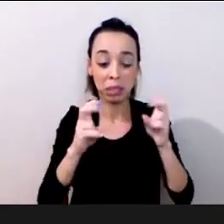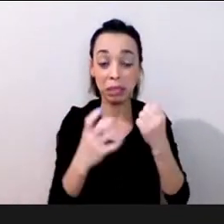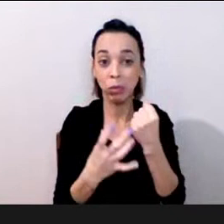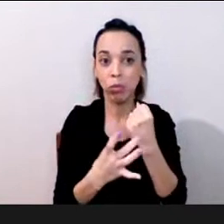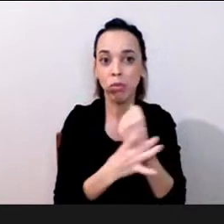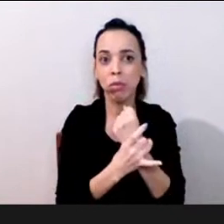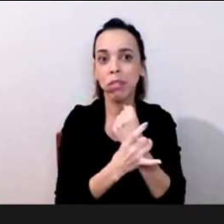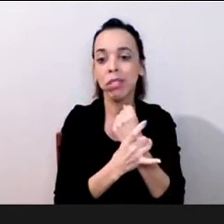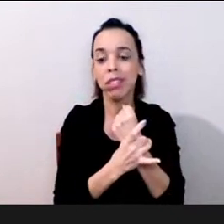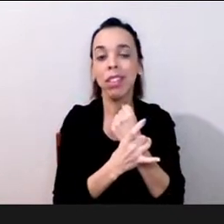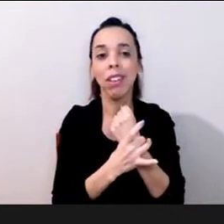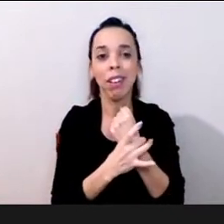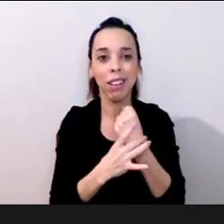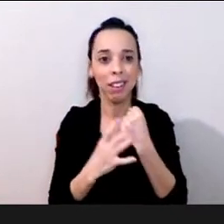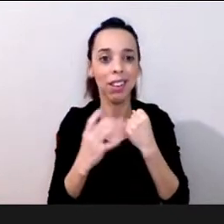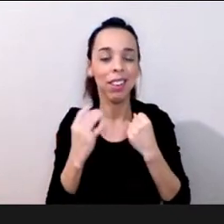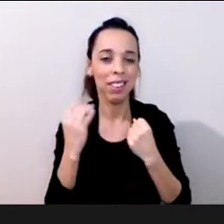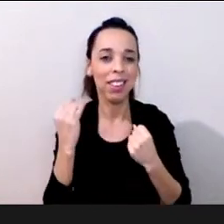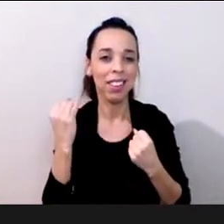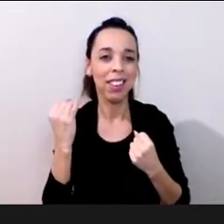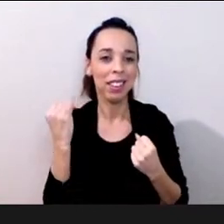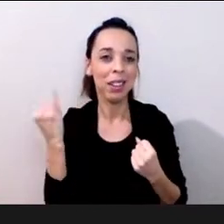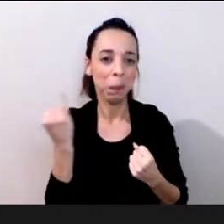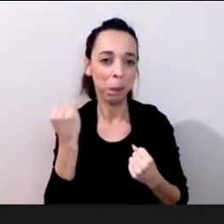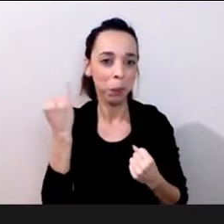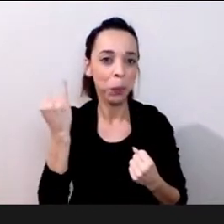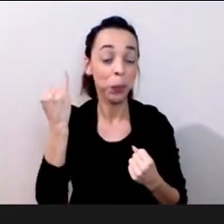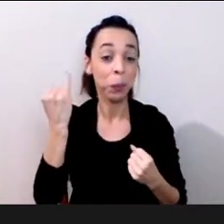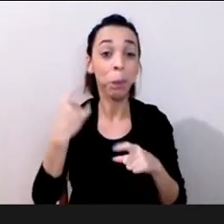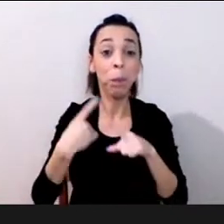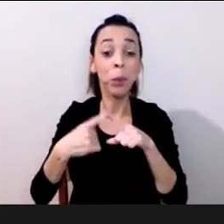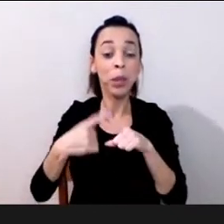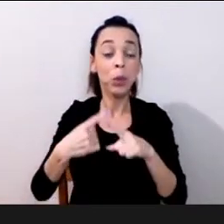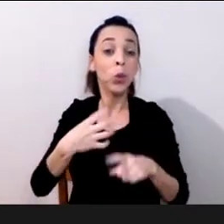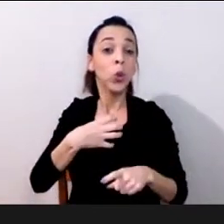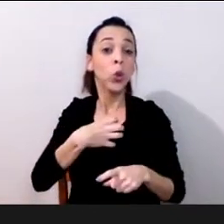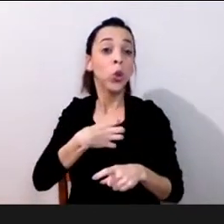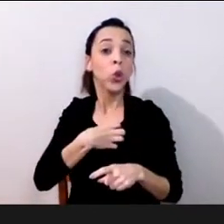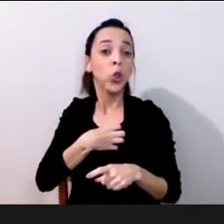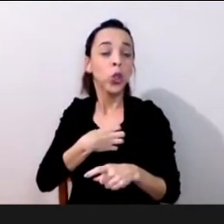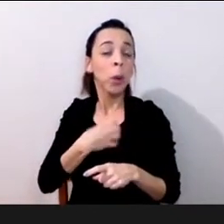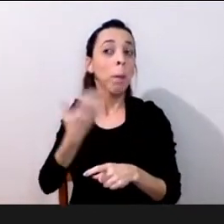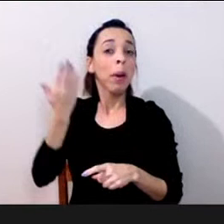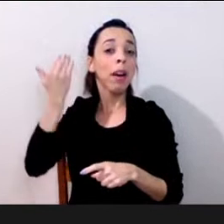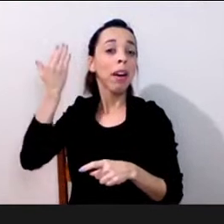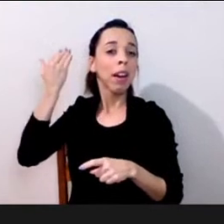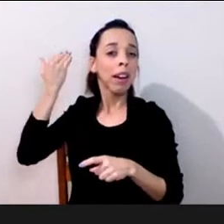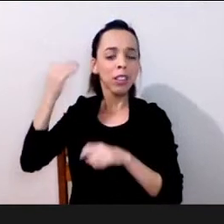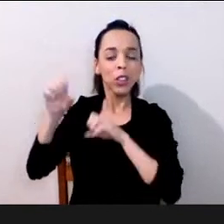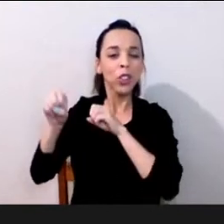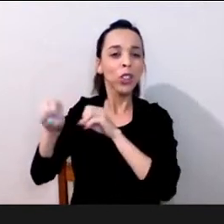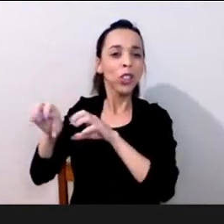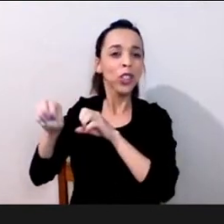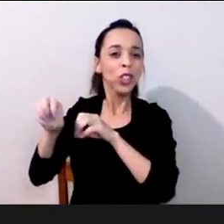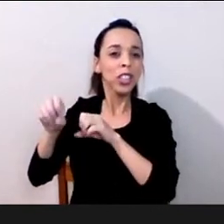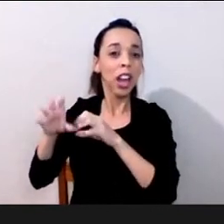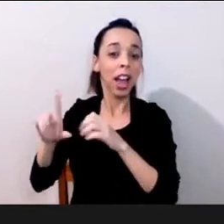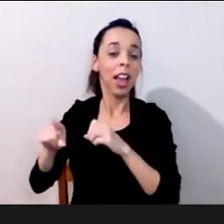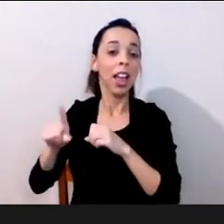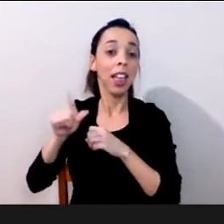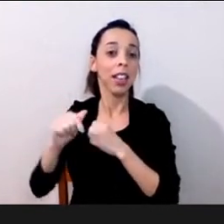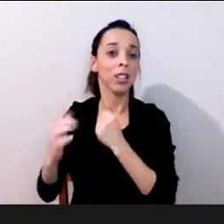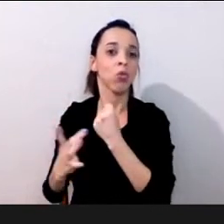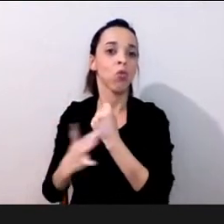mais tradicional da educação que era dar segurança que era o conteúdo era saber que as pessoas são diferentes mas a